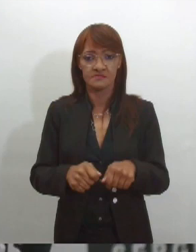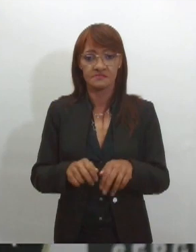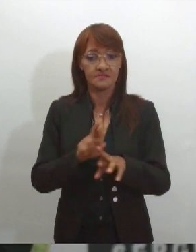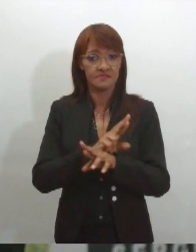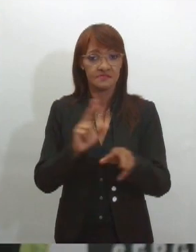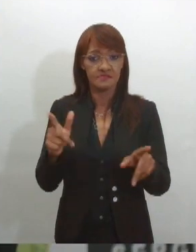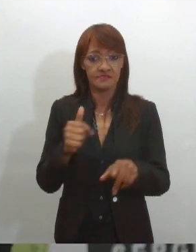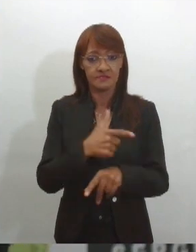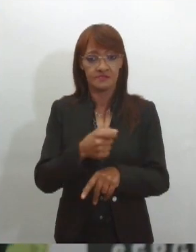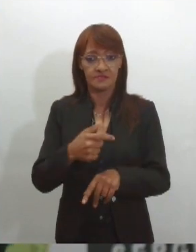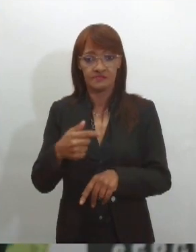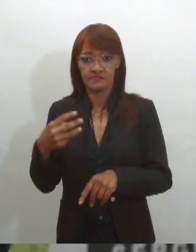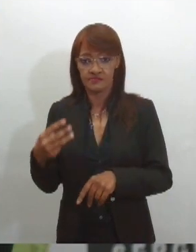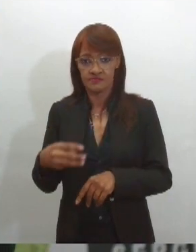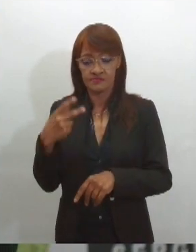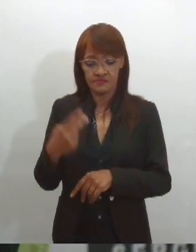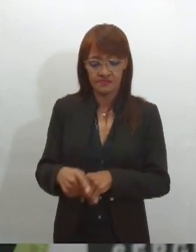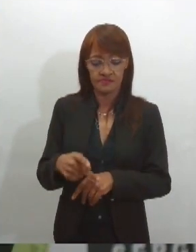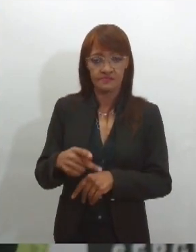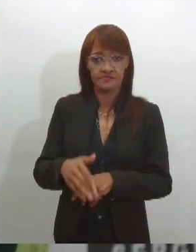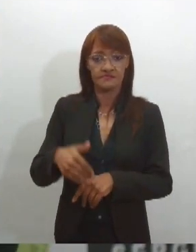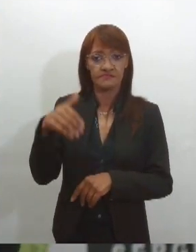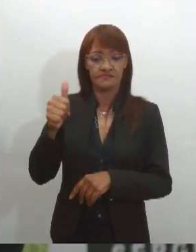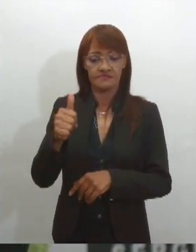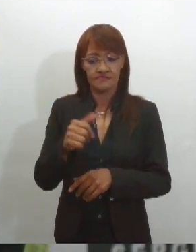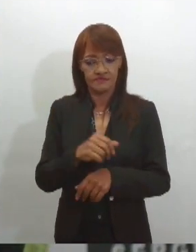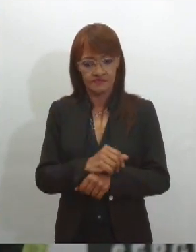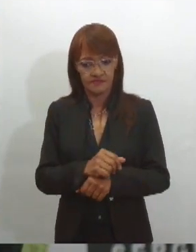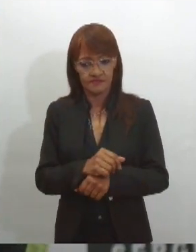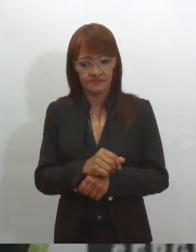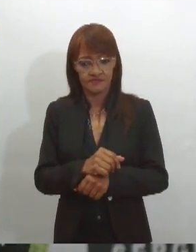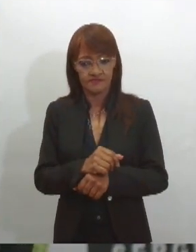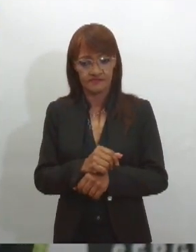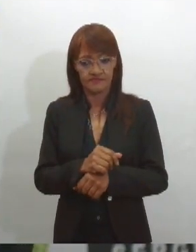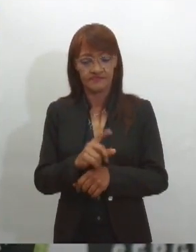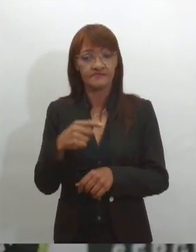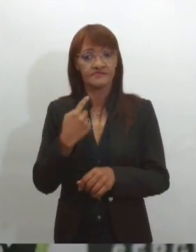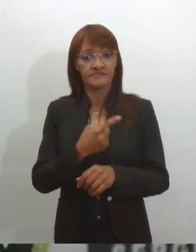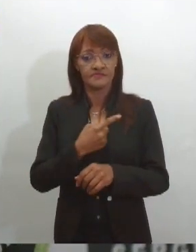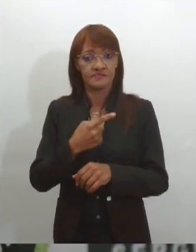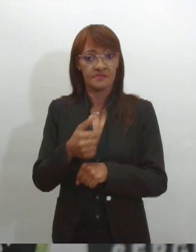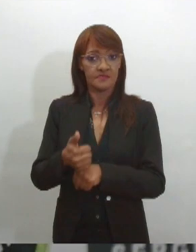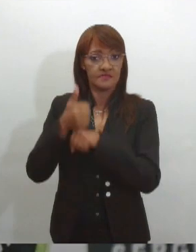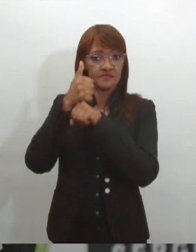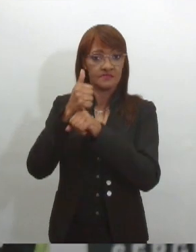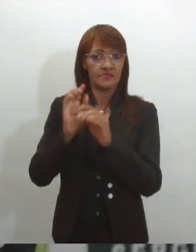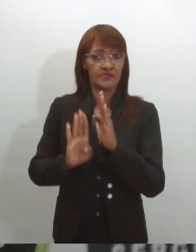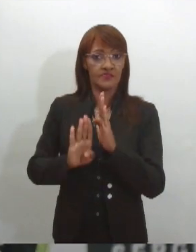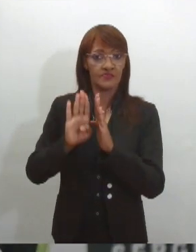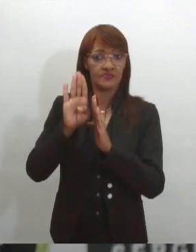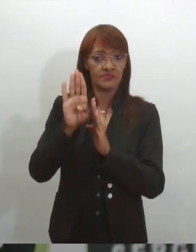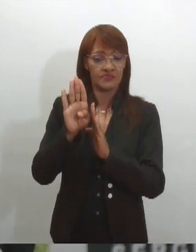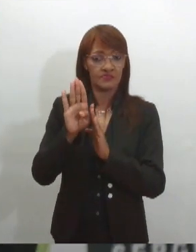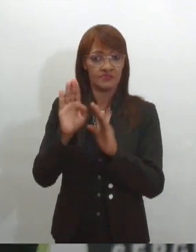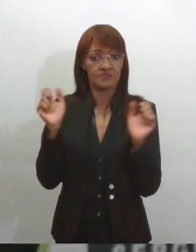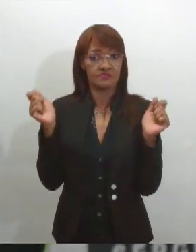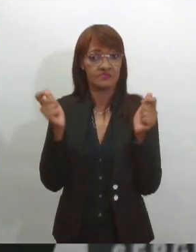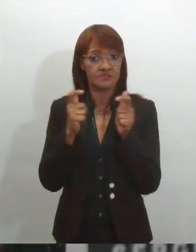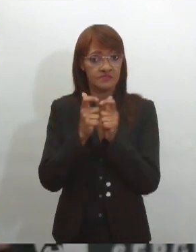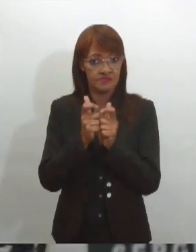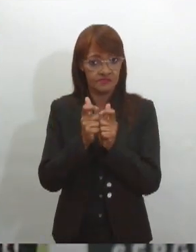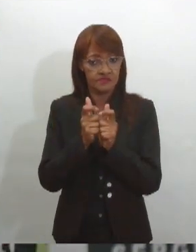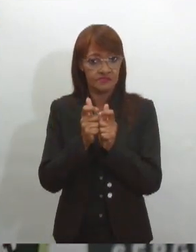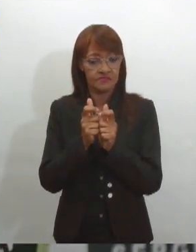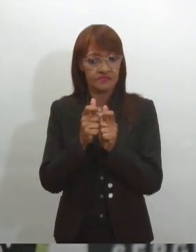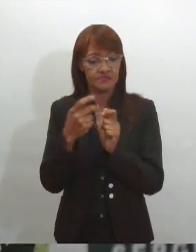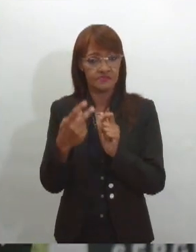Se estávamos, estamos em primeiro lugar em redução de roubo de veículos no Brasil e se a gente